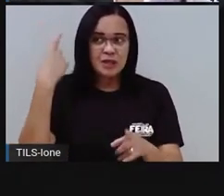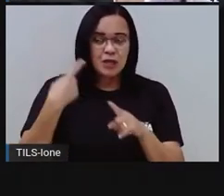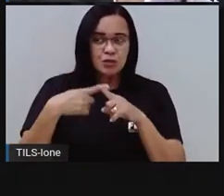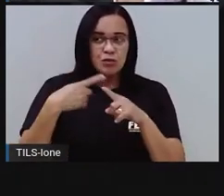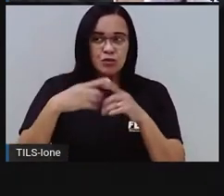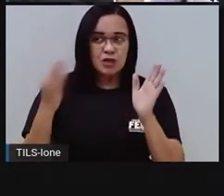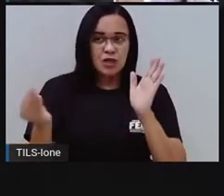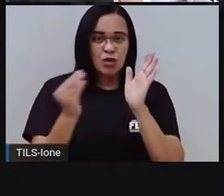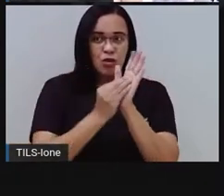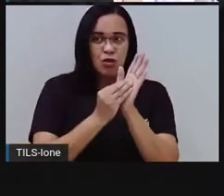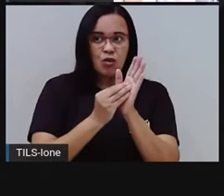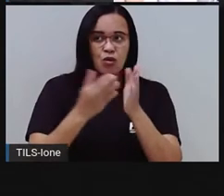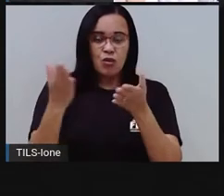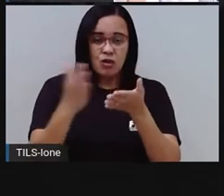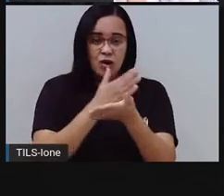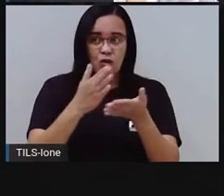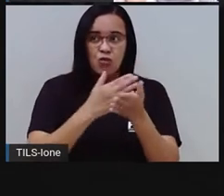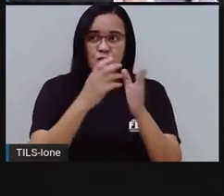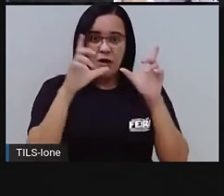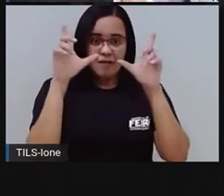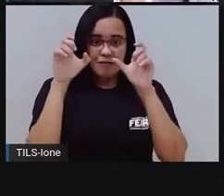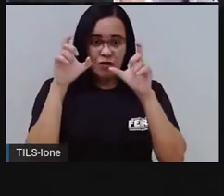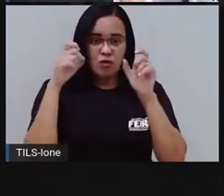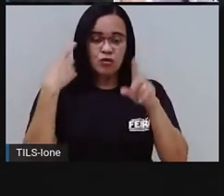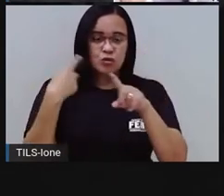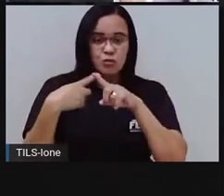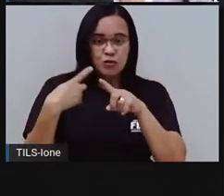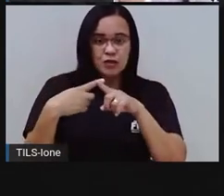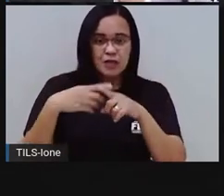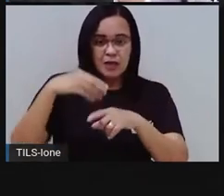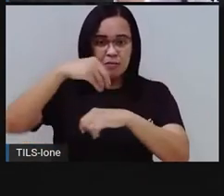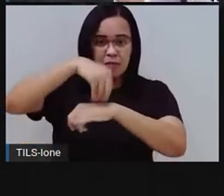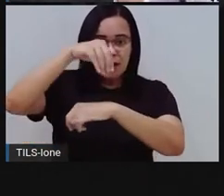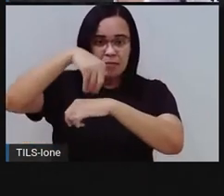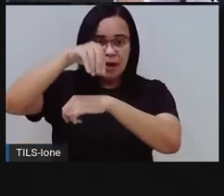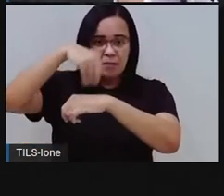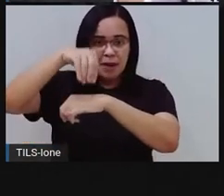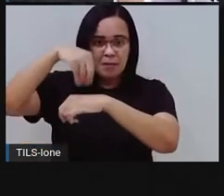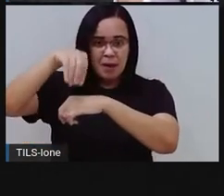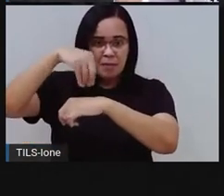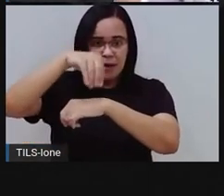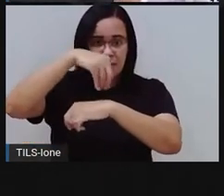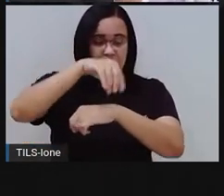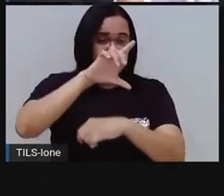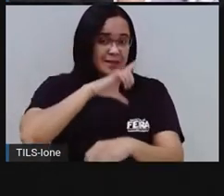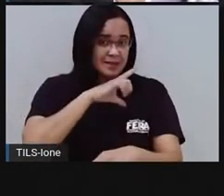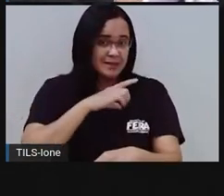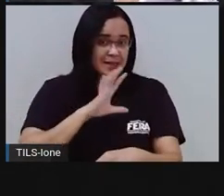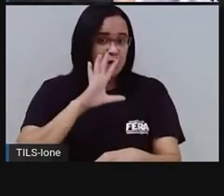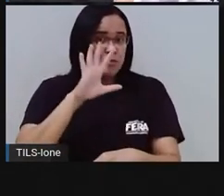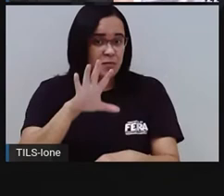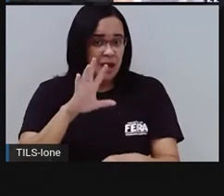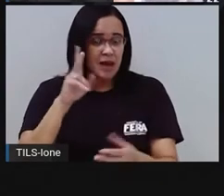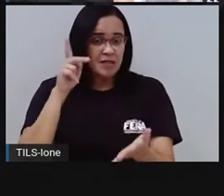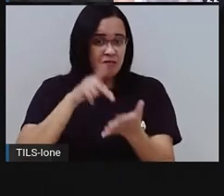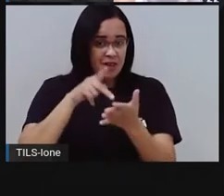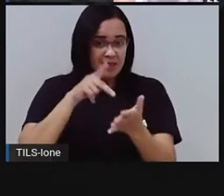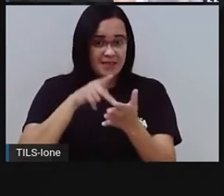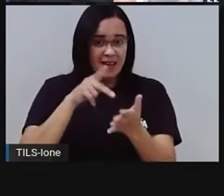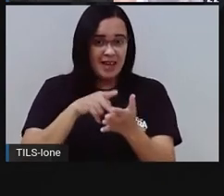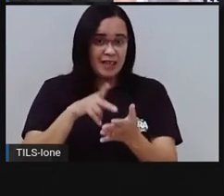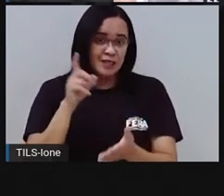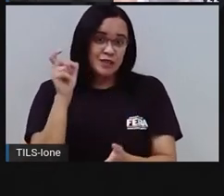imagens que dão, querendo dar uma dica pra gente, mas na verdade é pegadinha, tá certo? É só mesmo pra